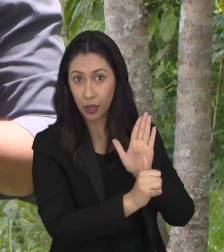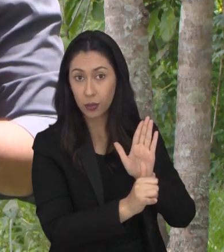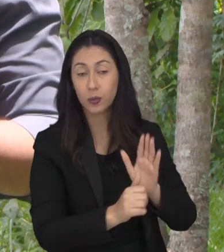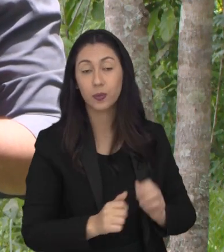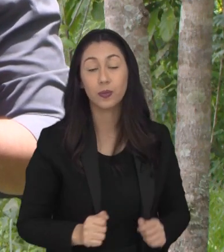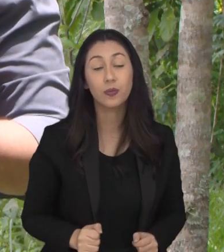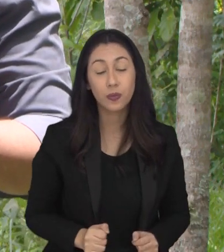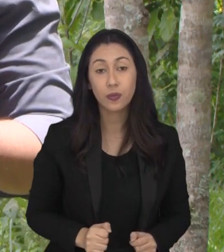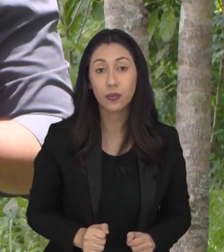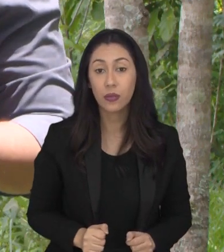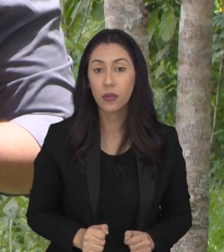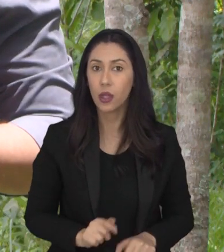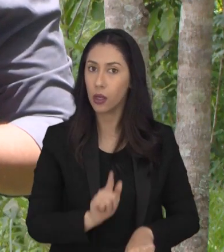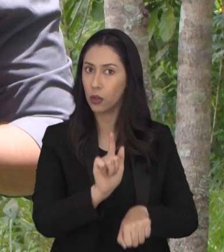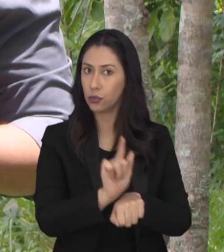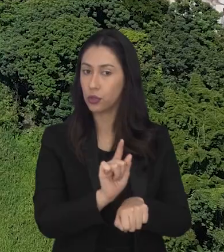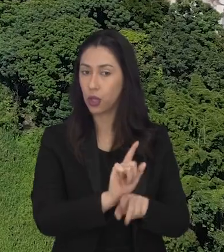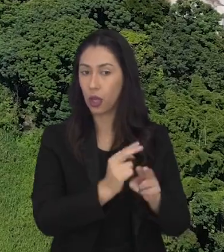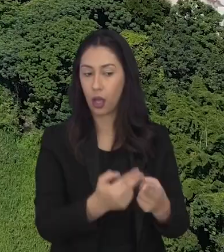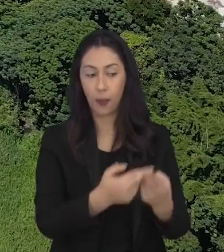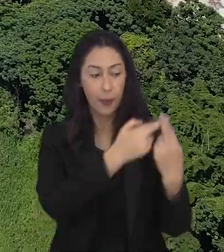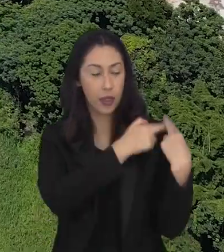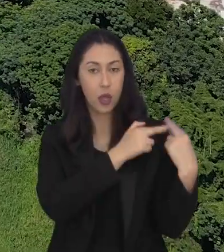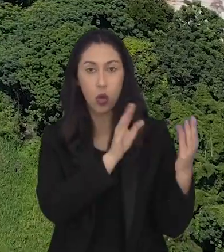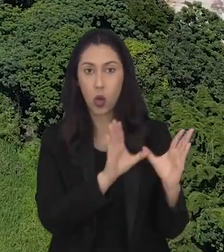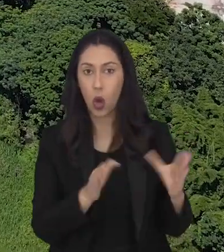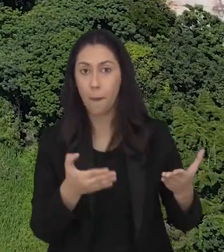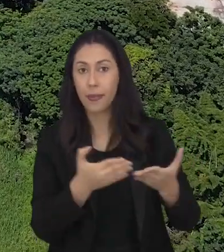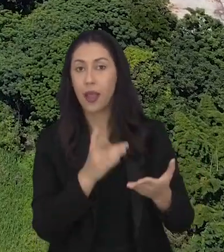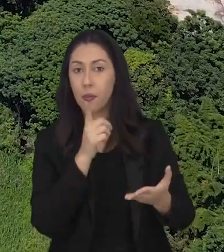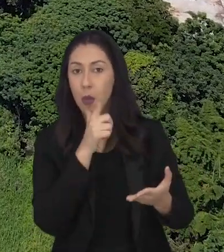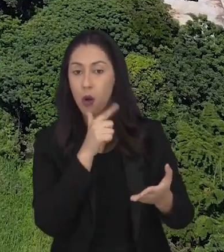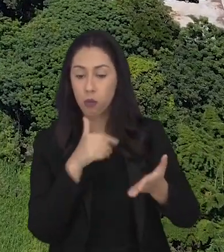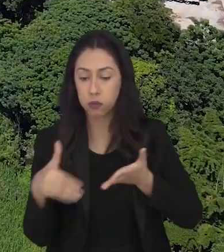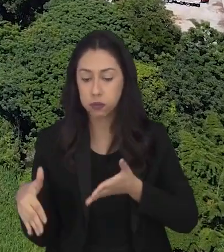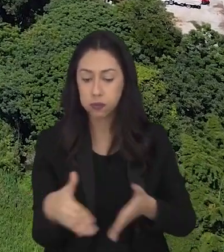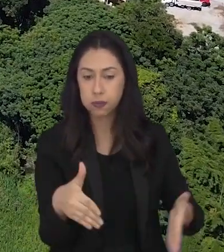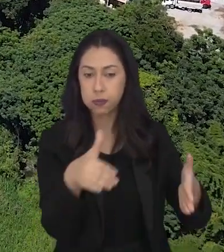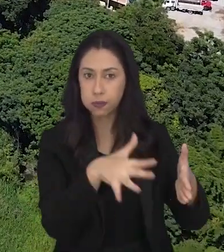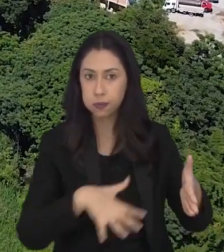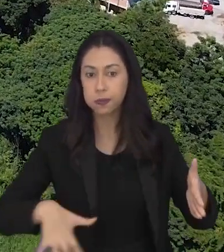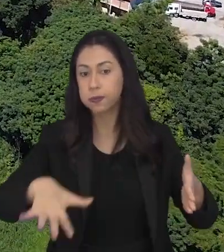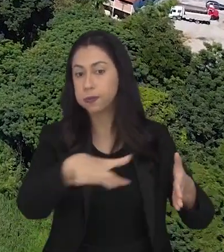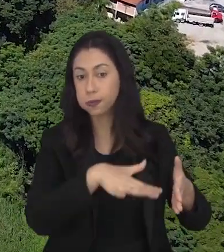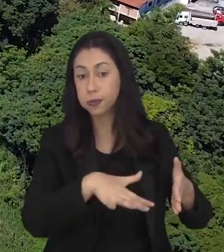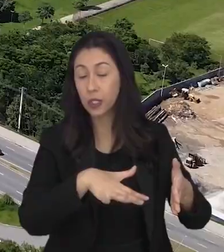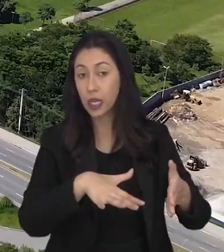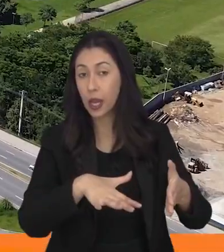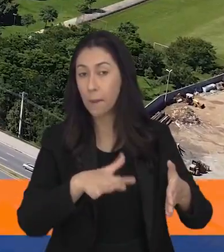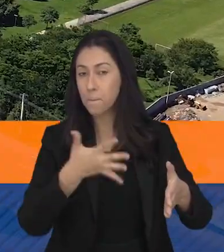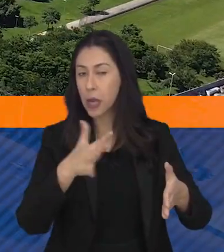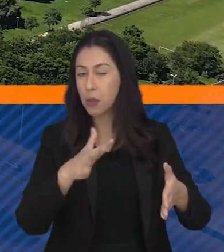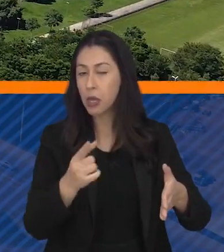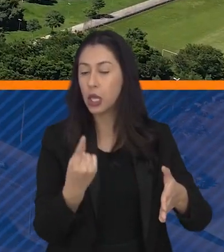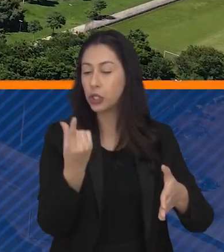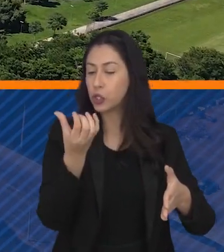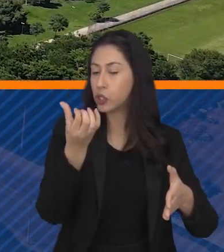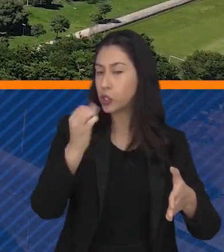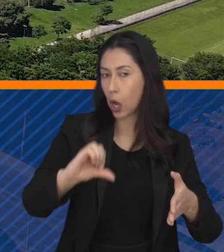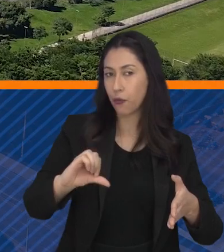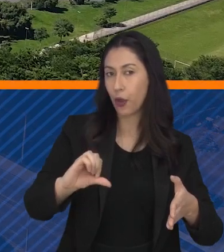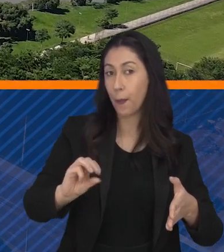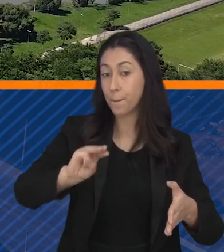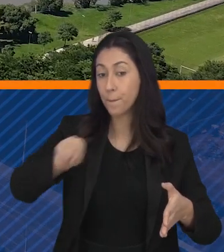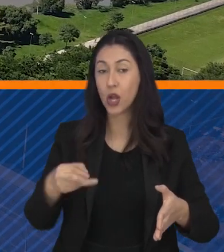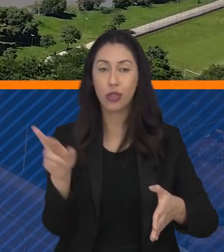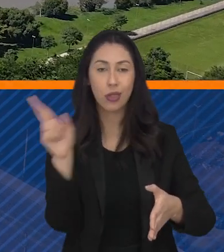de projetos ambientais. A gestão é de responsabilidade do Comitê das Bacias Hidrográficas. A previsão é de 19